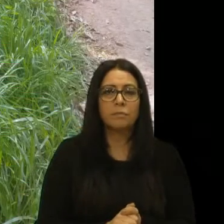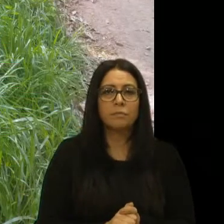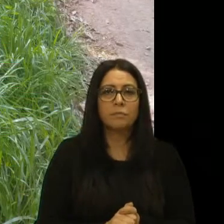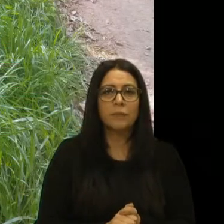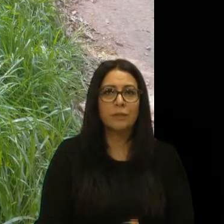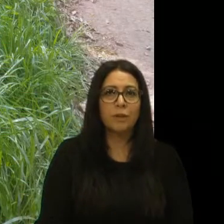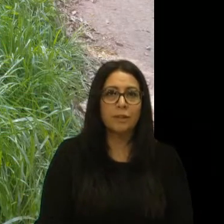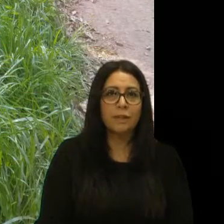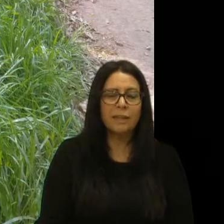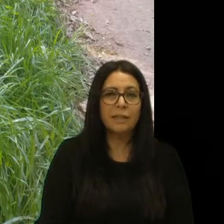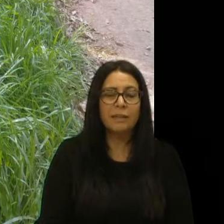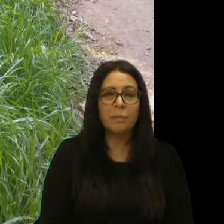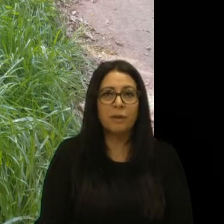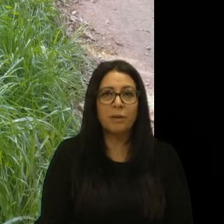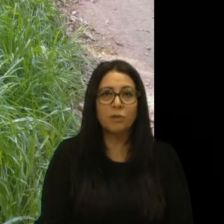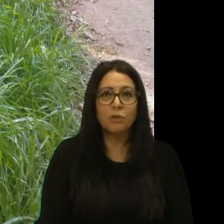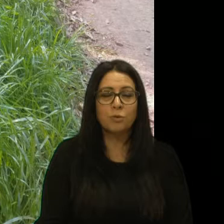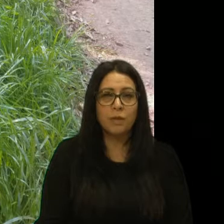que pode,